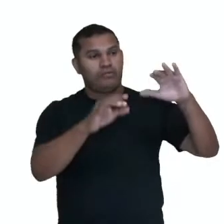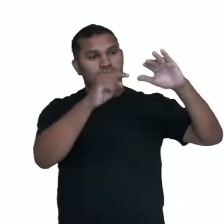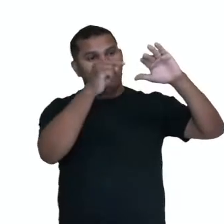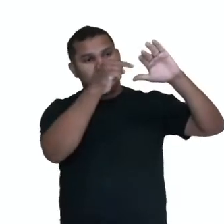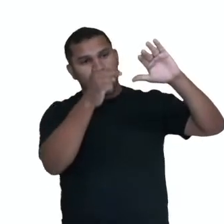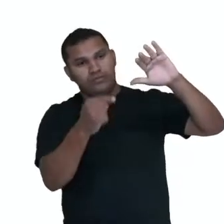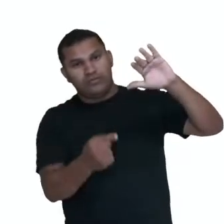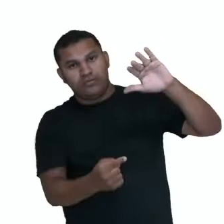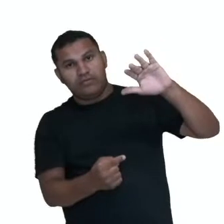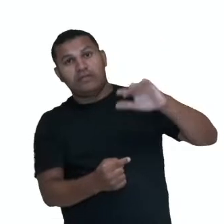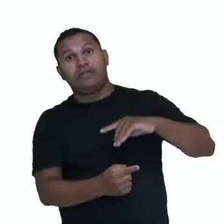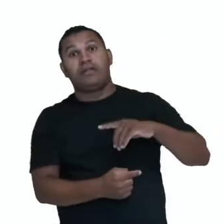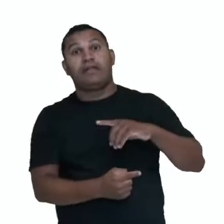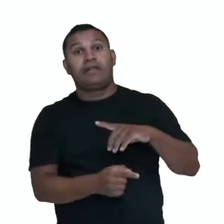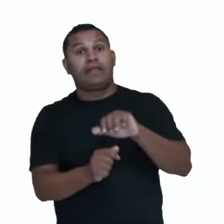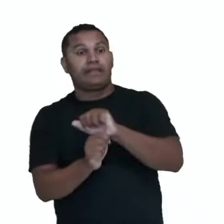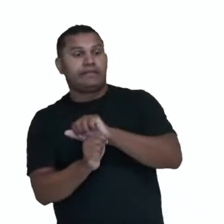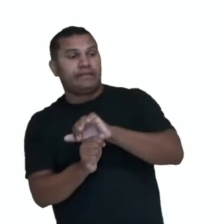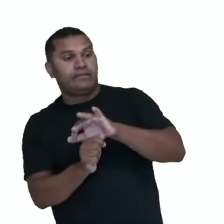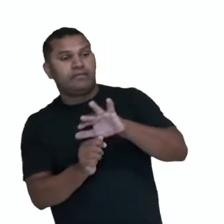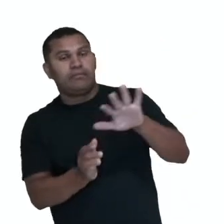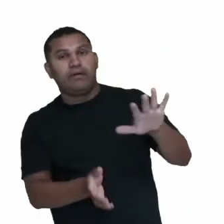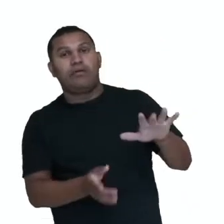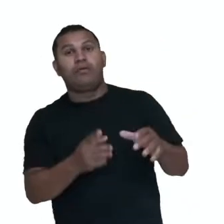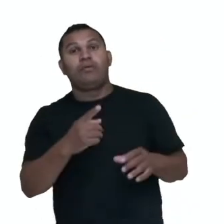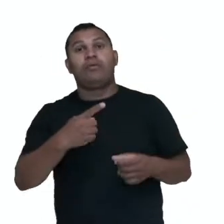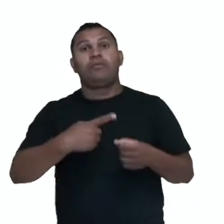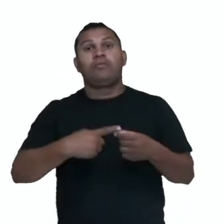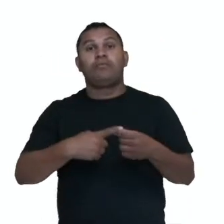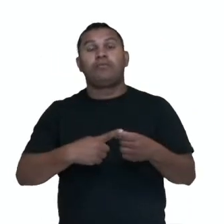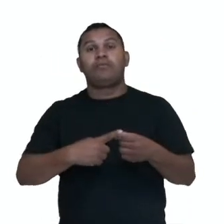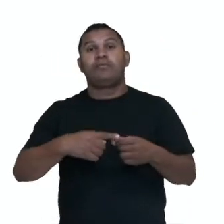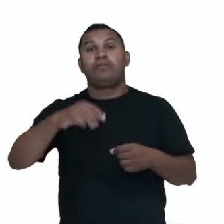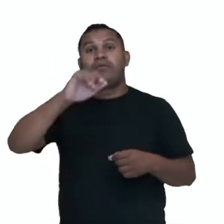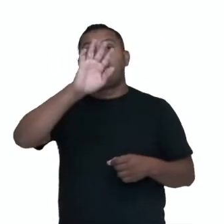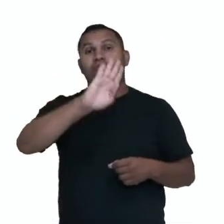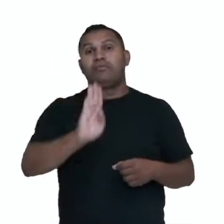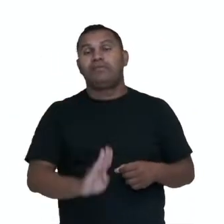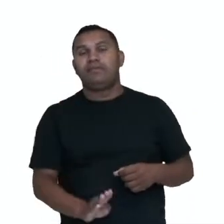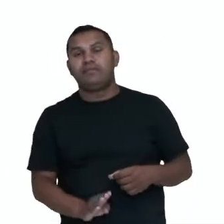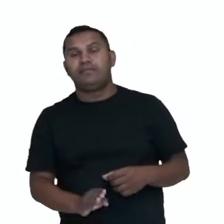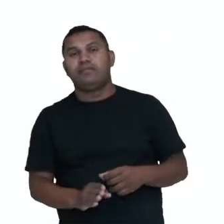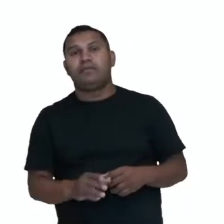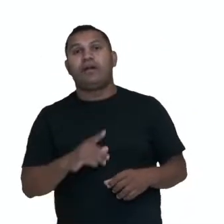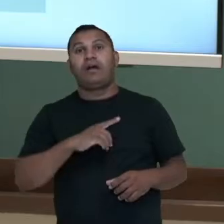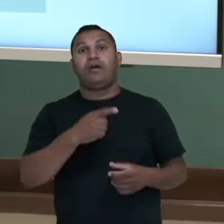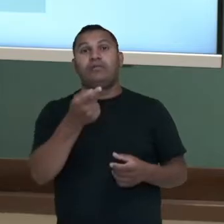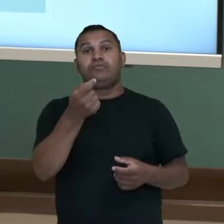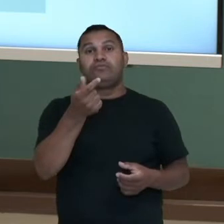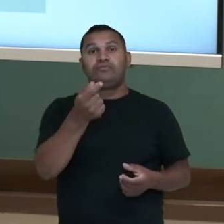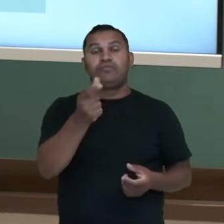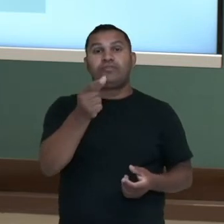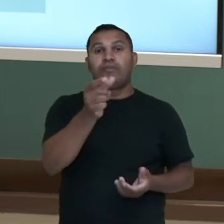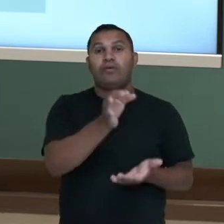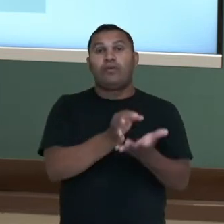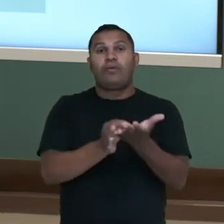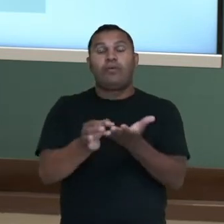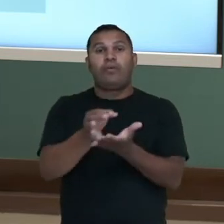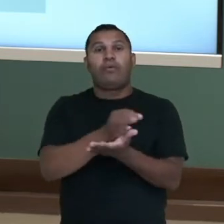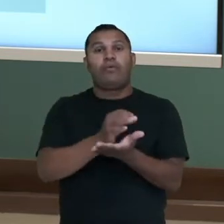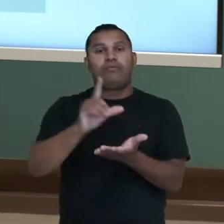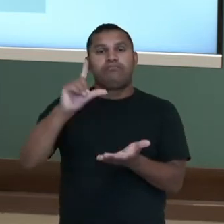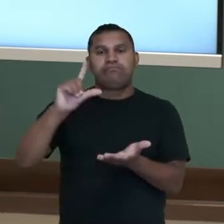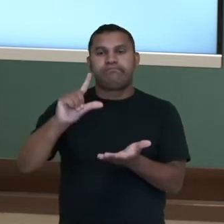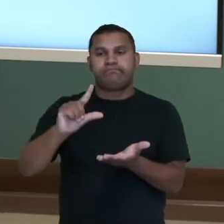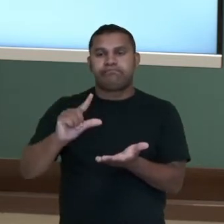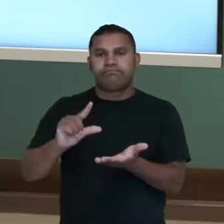do interior do Brasil, como por exemplo Minas Gerais, Mato Grosso, Mato Grosso do Sul, onde nós vamos ter a chapada diamantina. Então